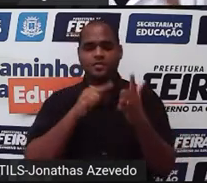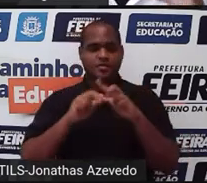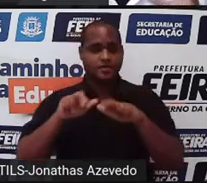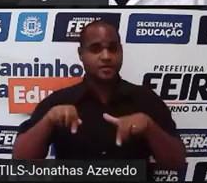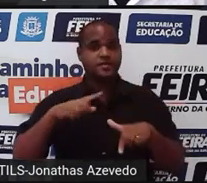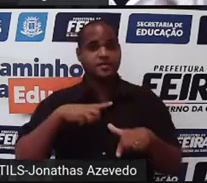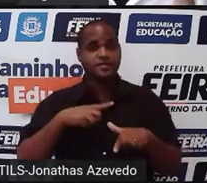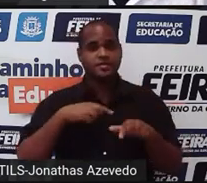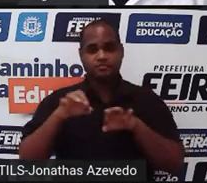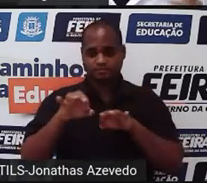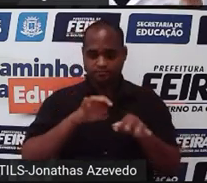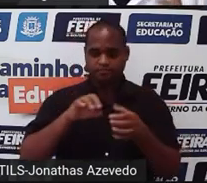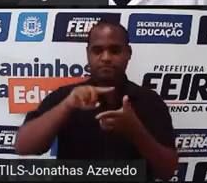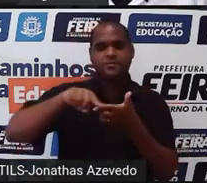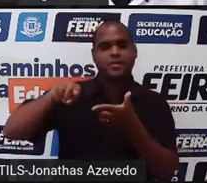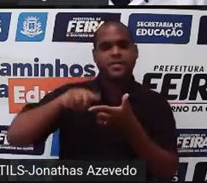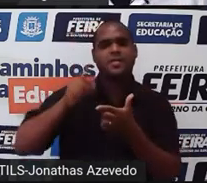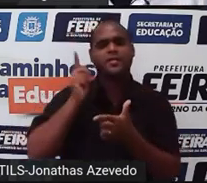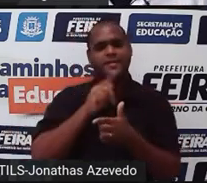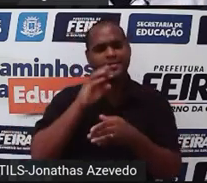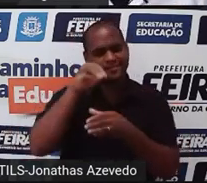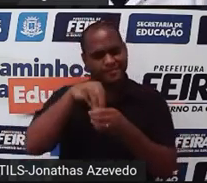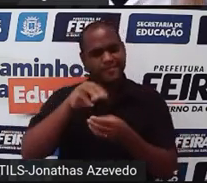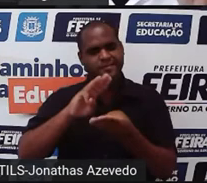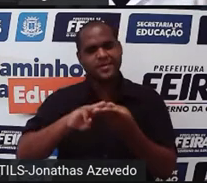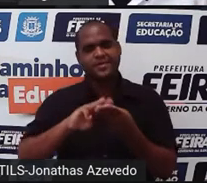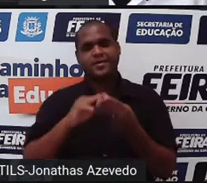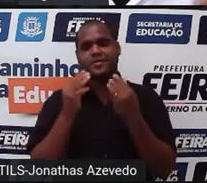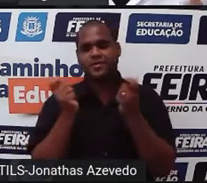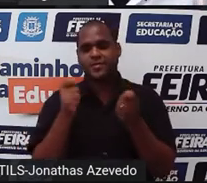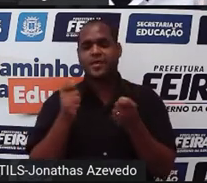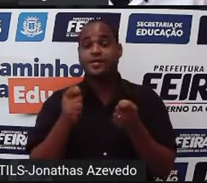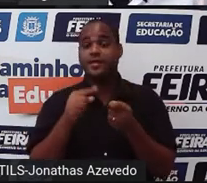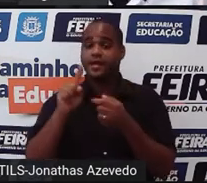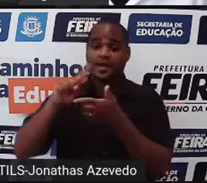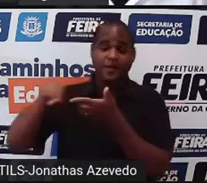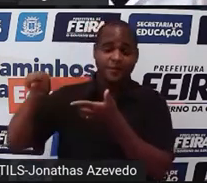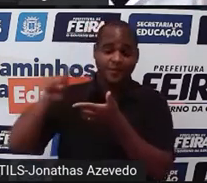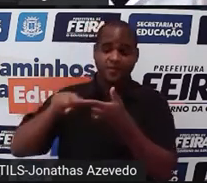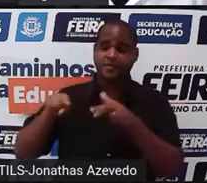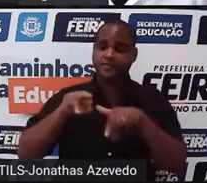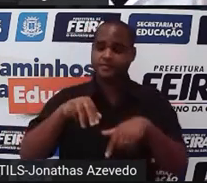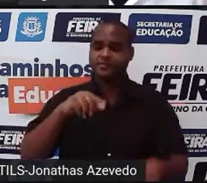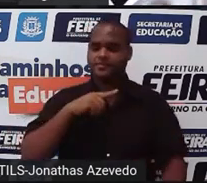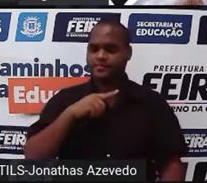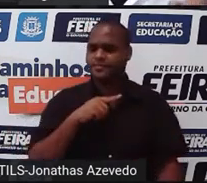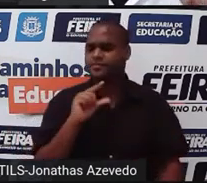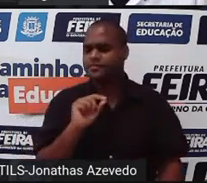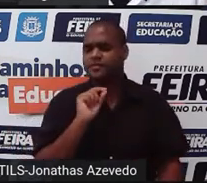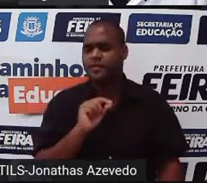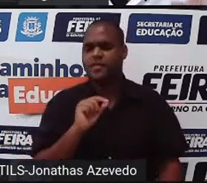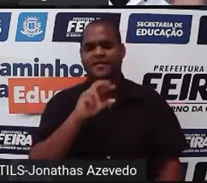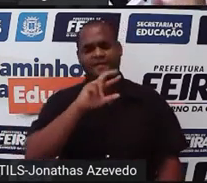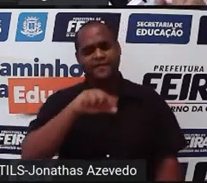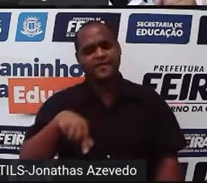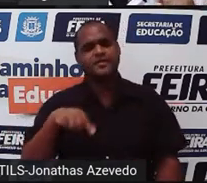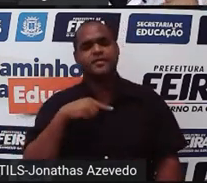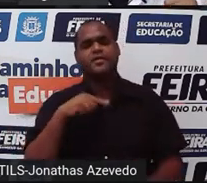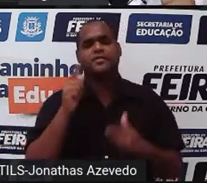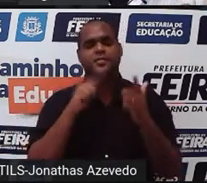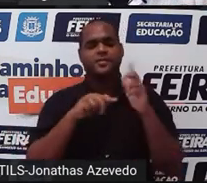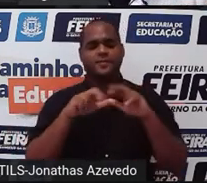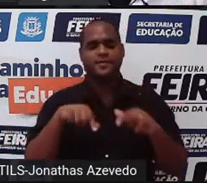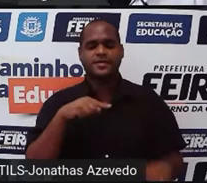resolvendo problemas em matemática. E esses problemas, tá bom? A chance de você conseguir